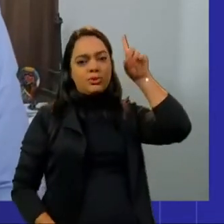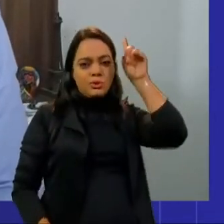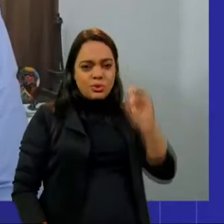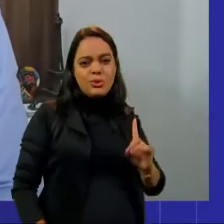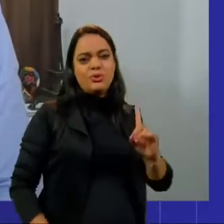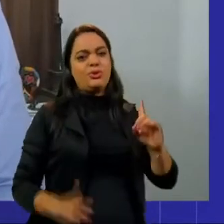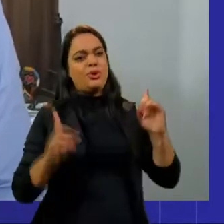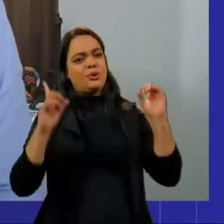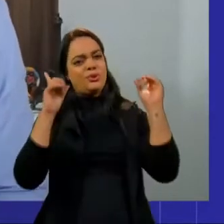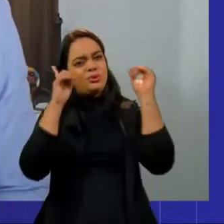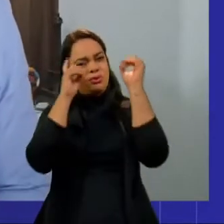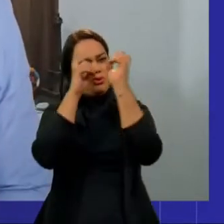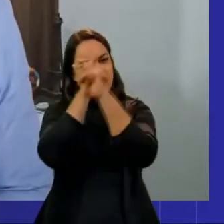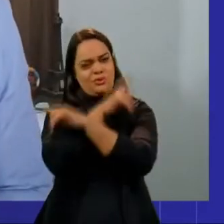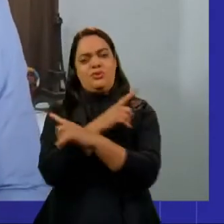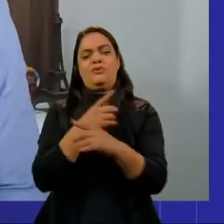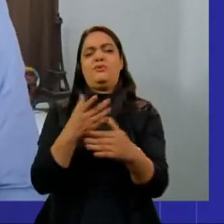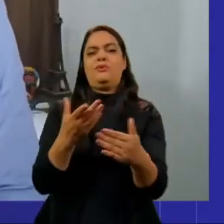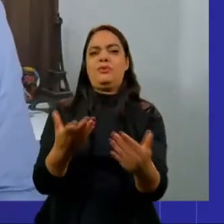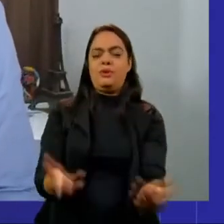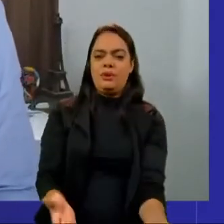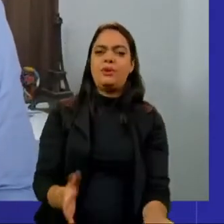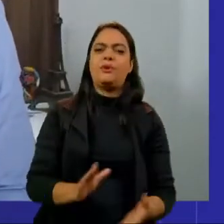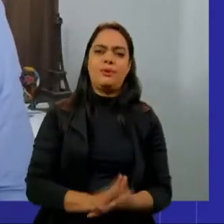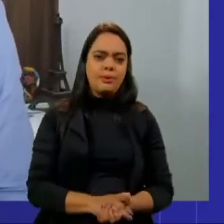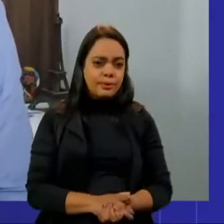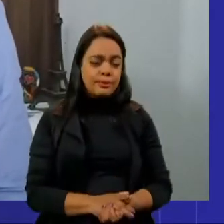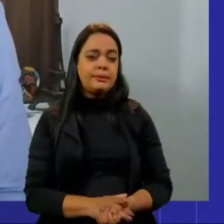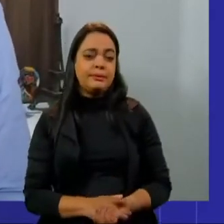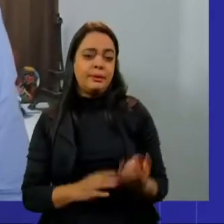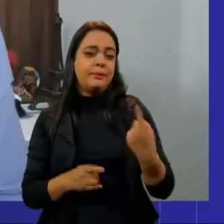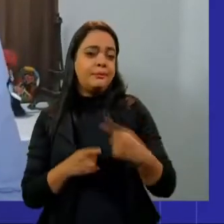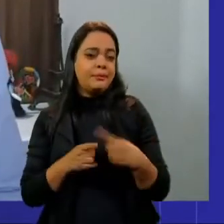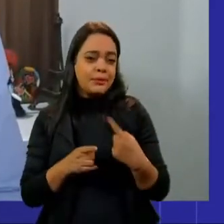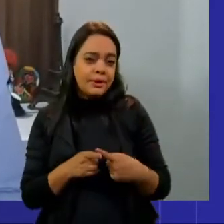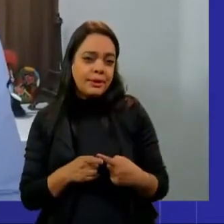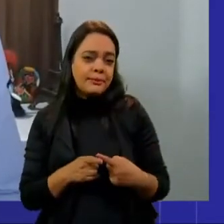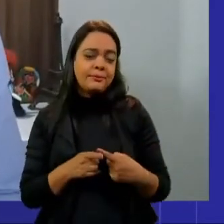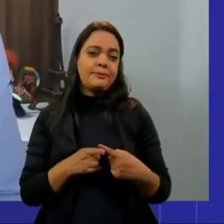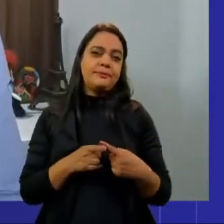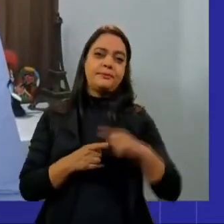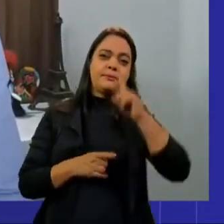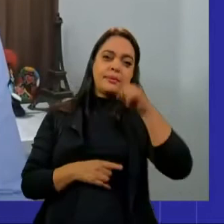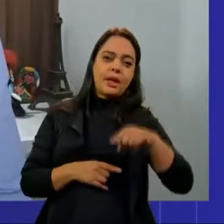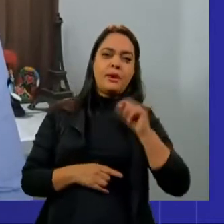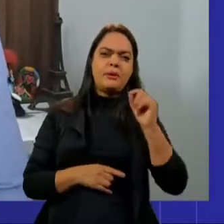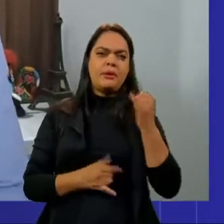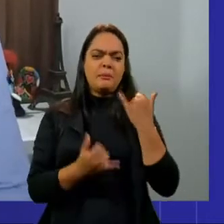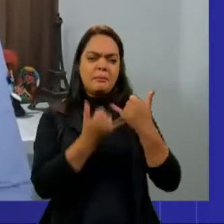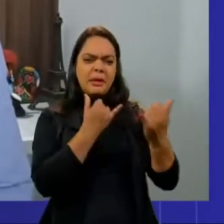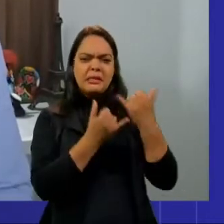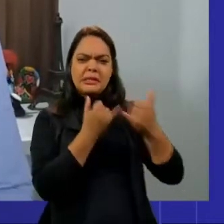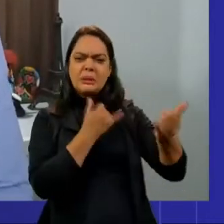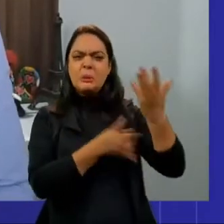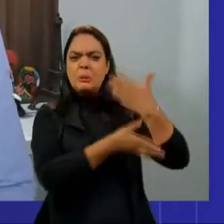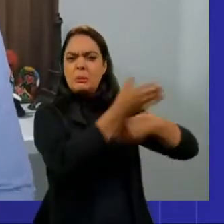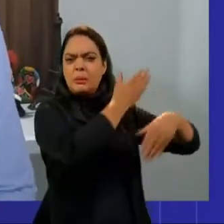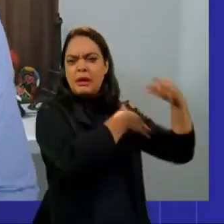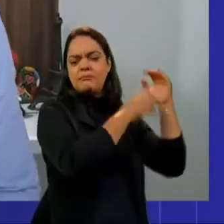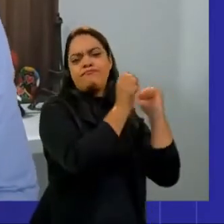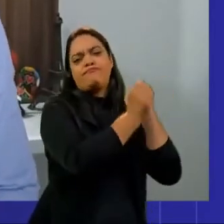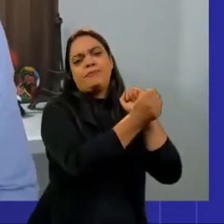neste campo, que é um campo bastante marcado aí como um resquício do nosso período colonial.